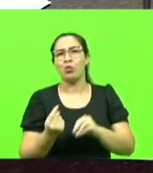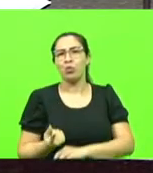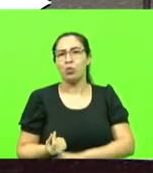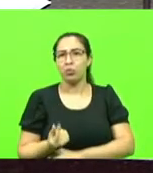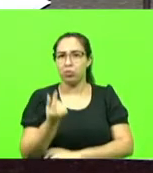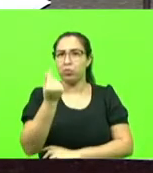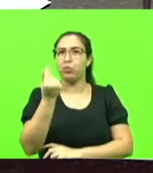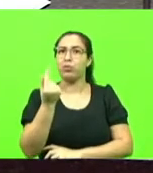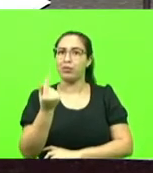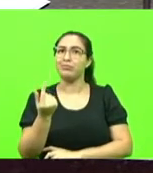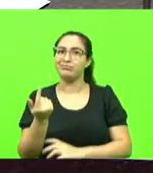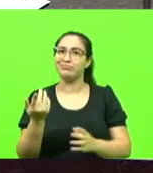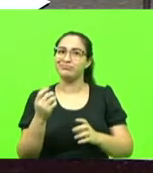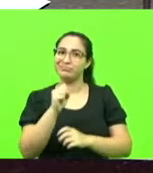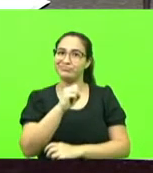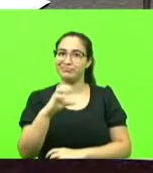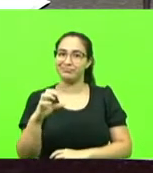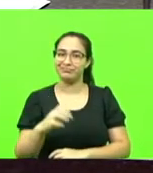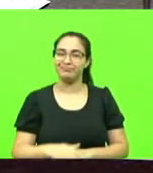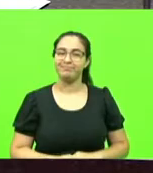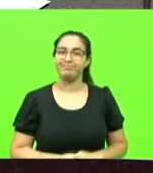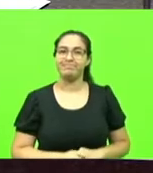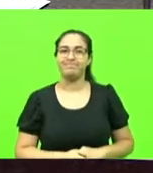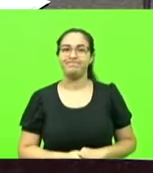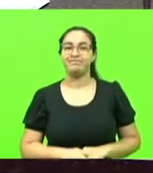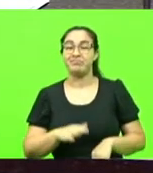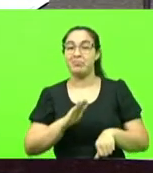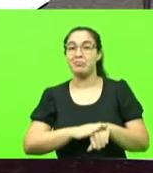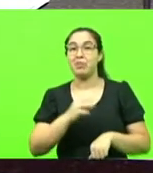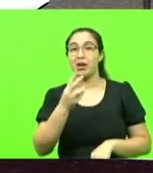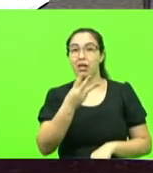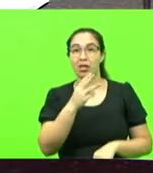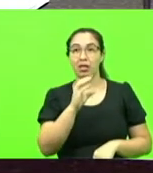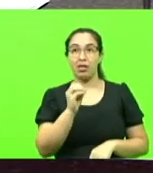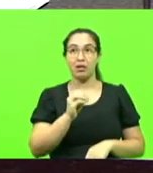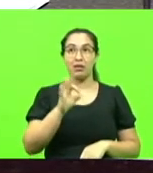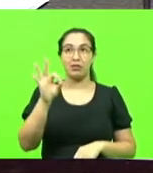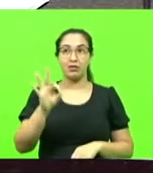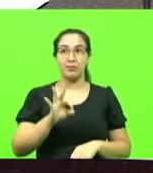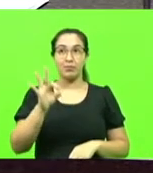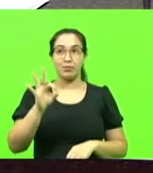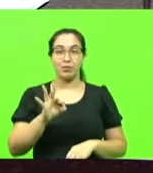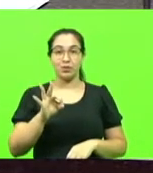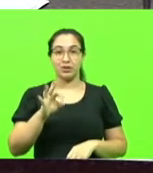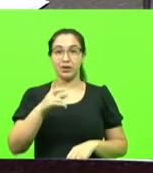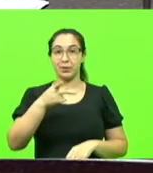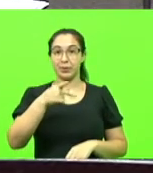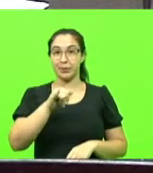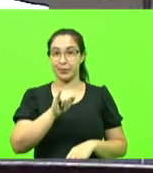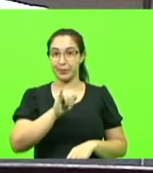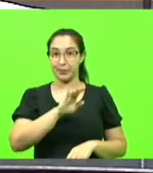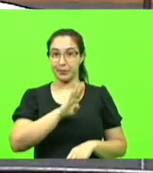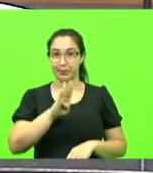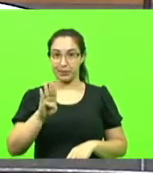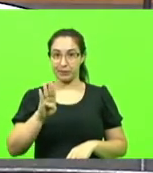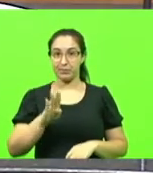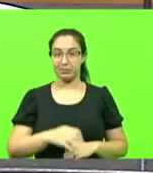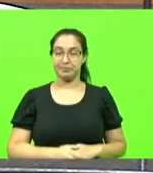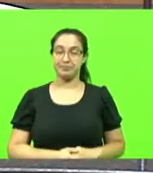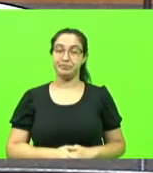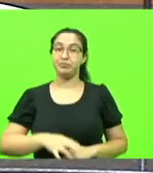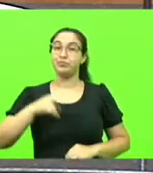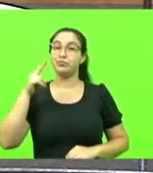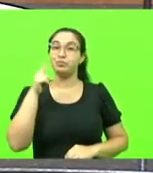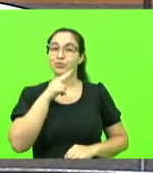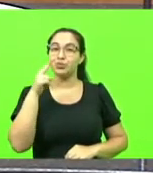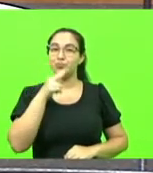catarinense, mais de 30% do nosso PIB. A urgência por